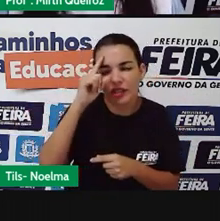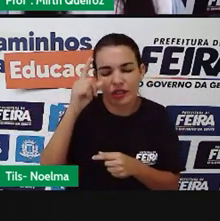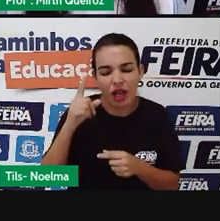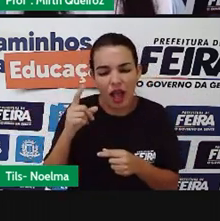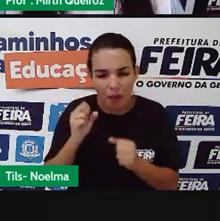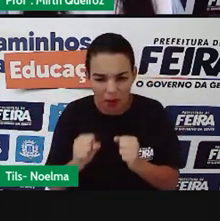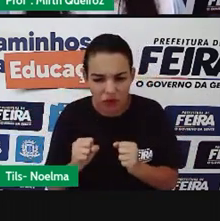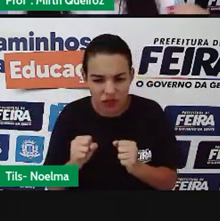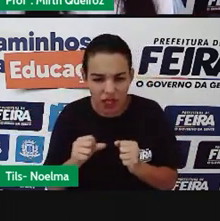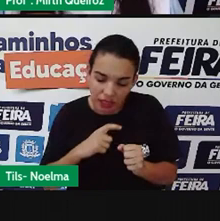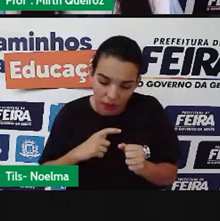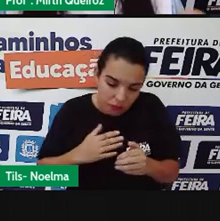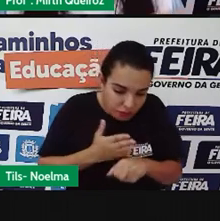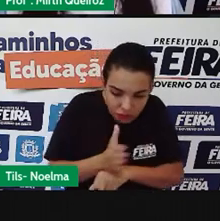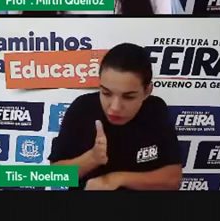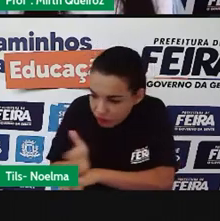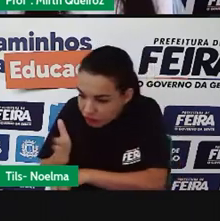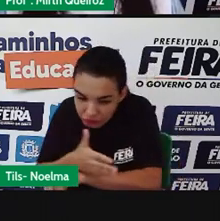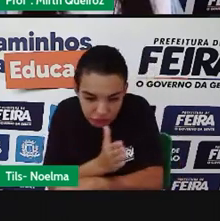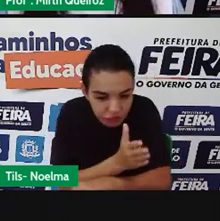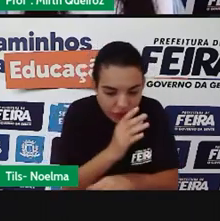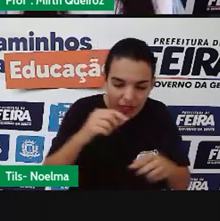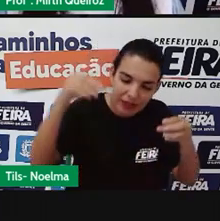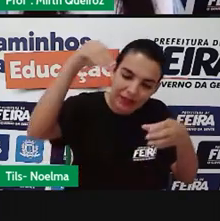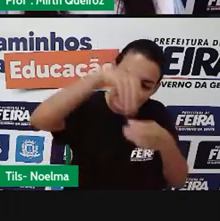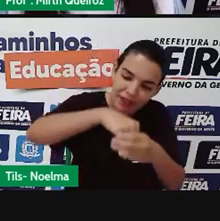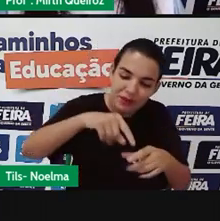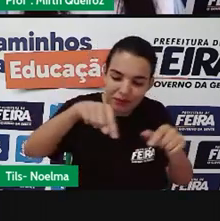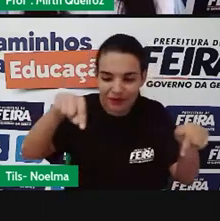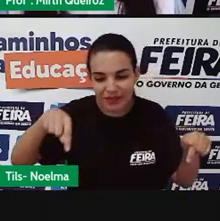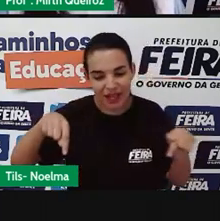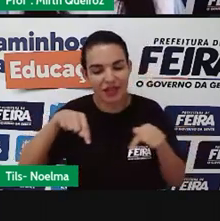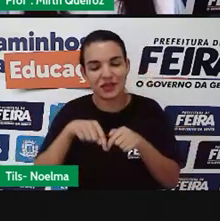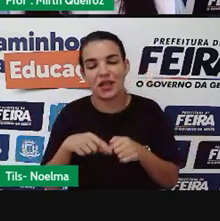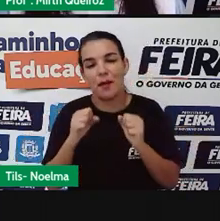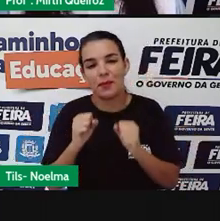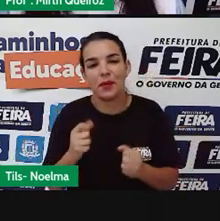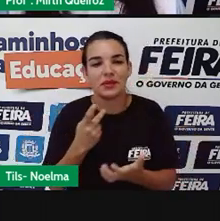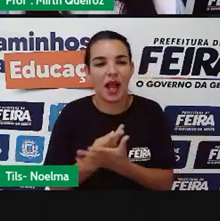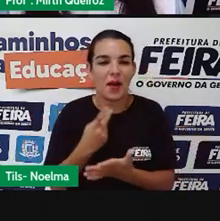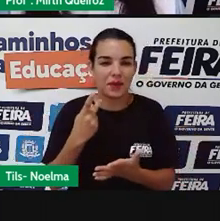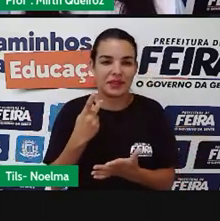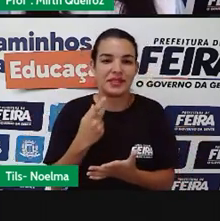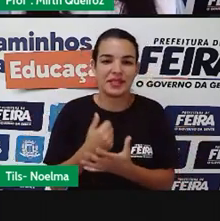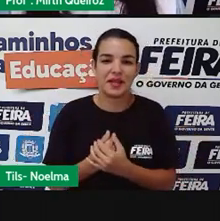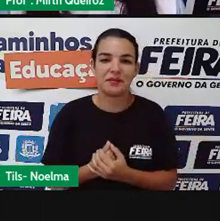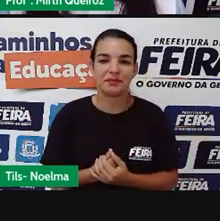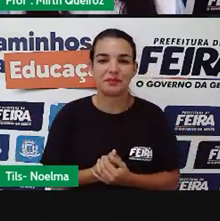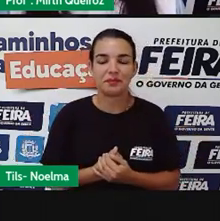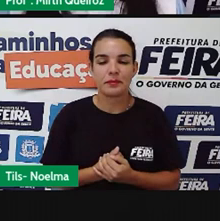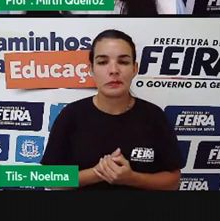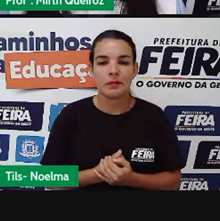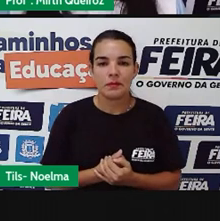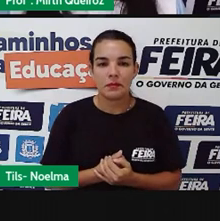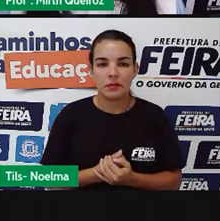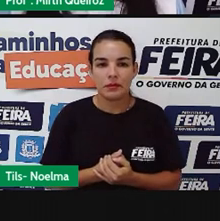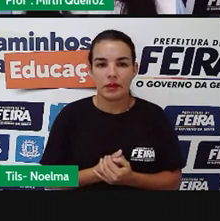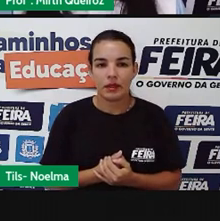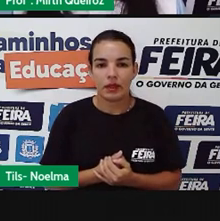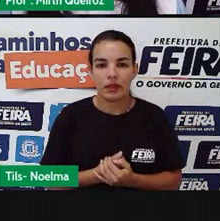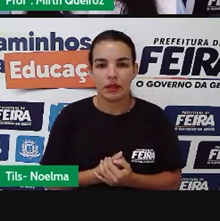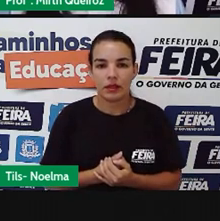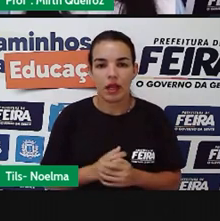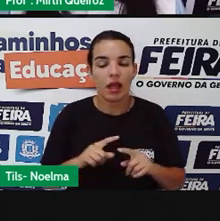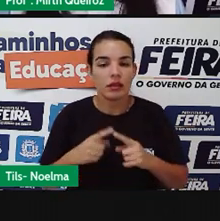a gente vai colocando em zona nossa imaginação ali para, nesse caso, o sentido seria